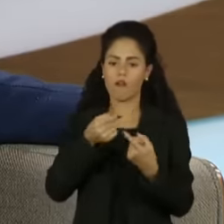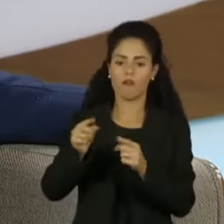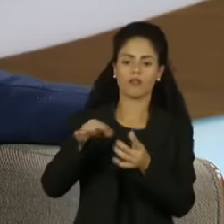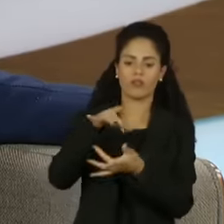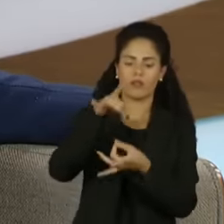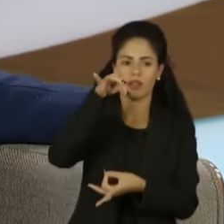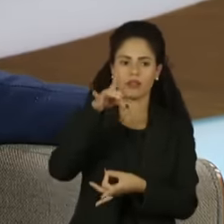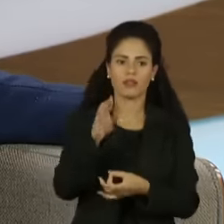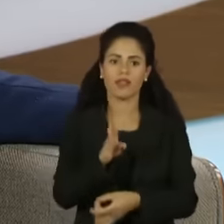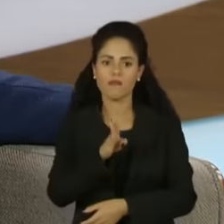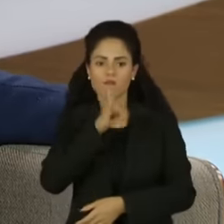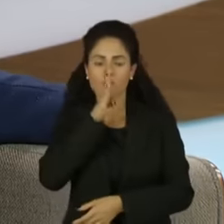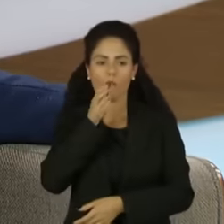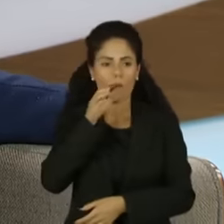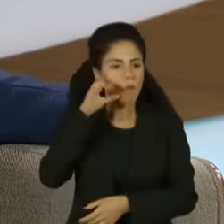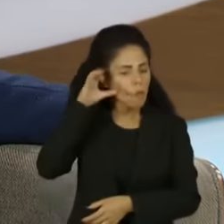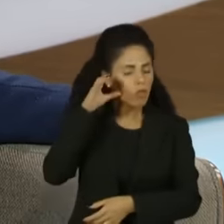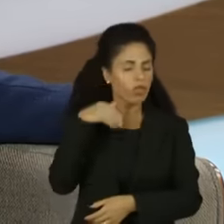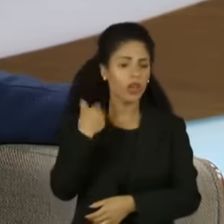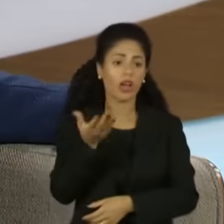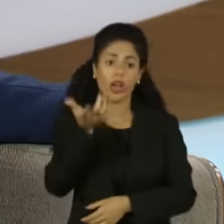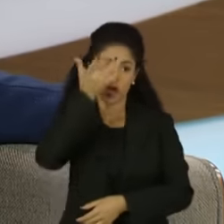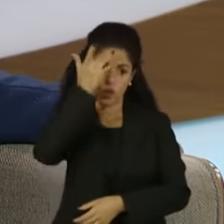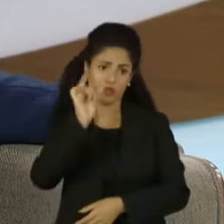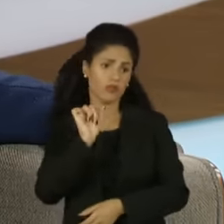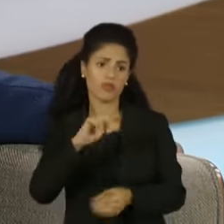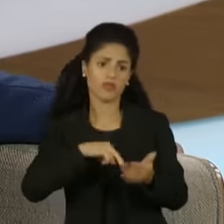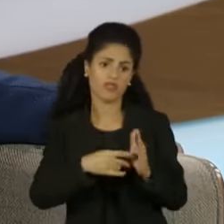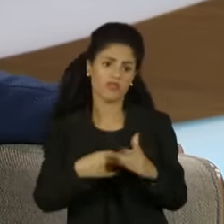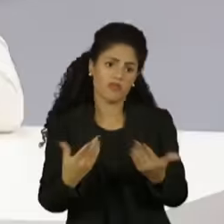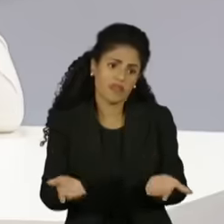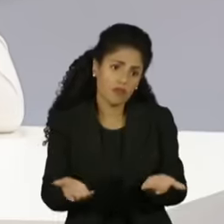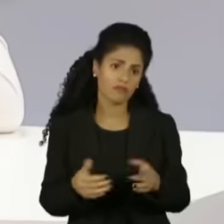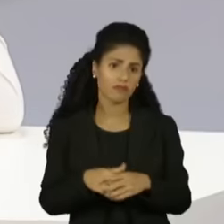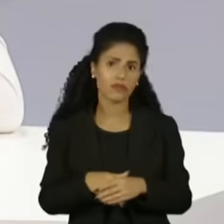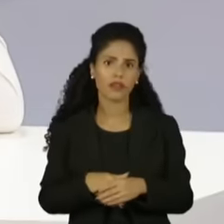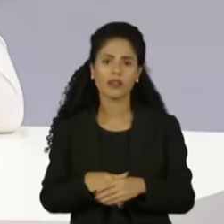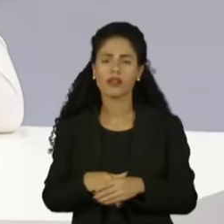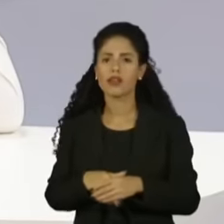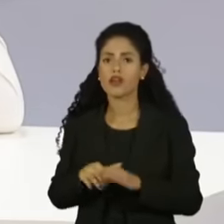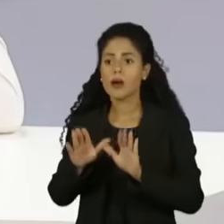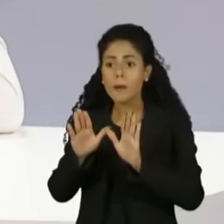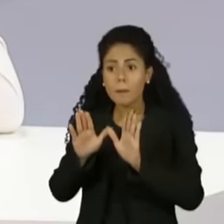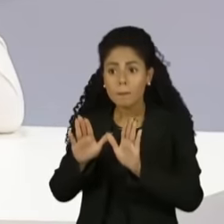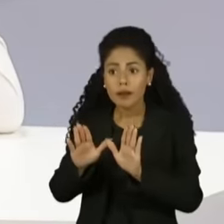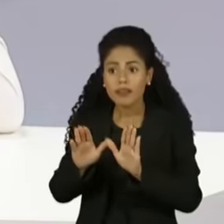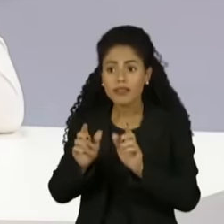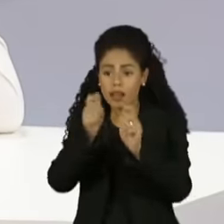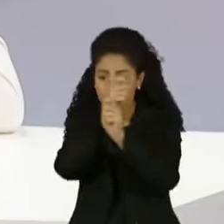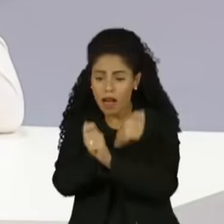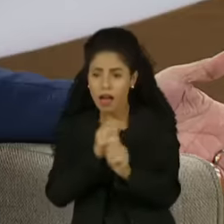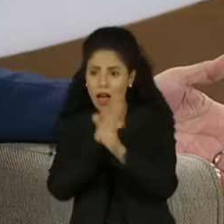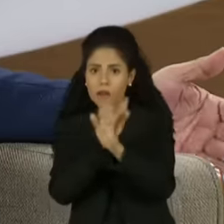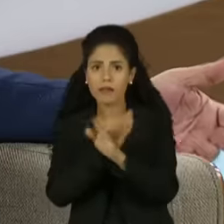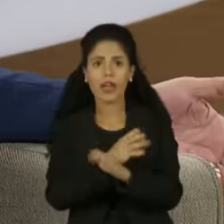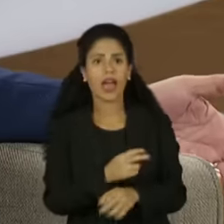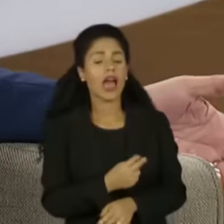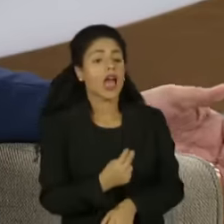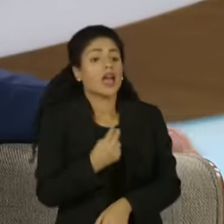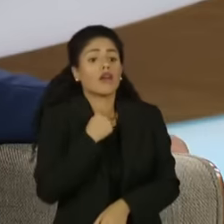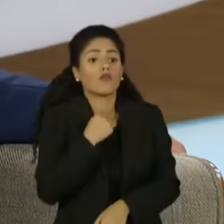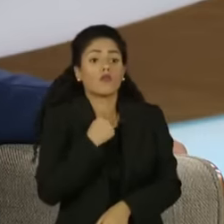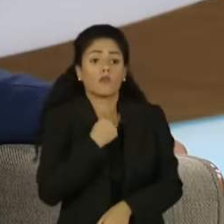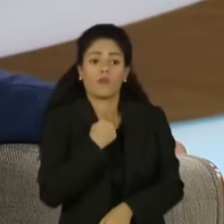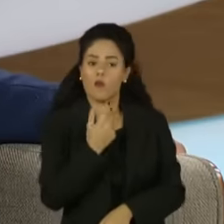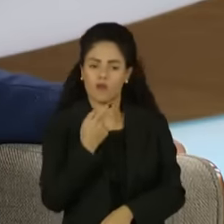tentar calar a oposição, inibir a oposição, eu não sei o que é atentado à democracia. Mas entrando no mérito da Abin. Eu não posso entrar no mérito da Abin, porque eu não